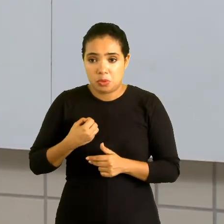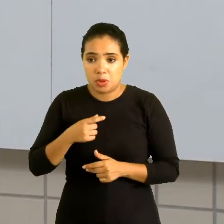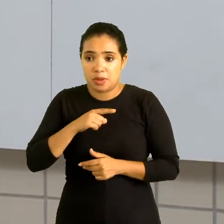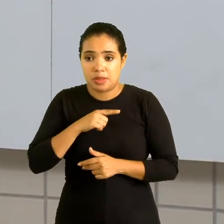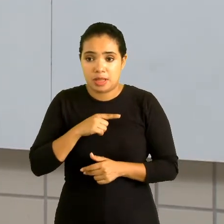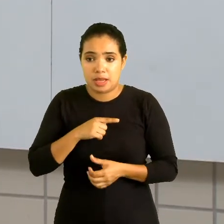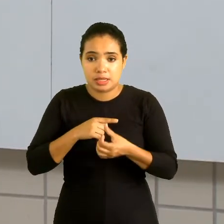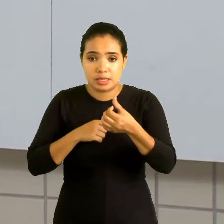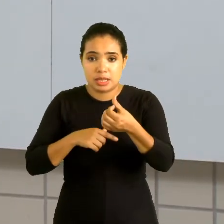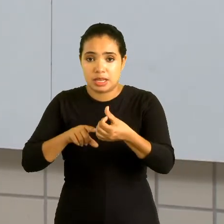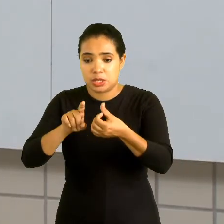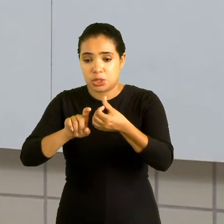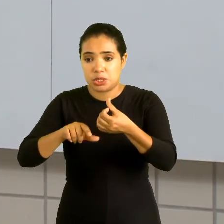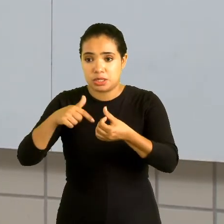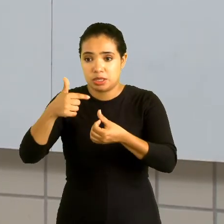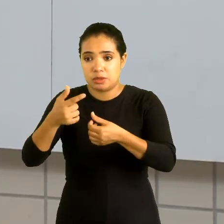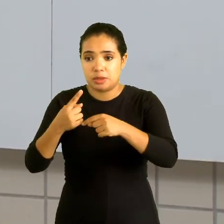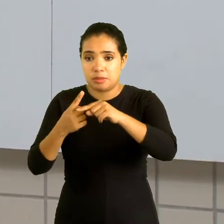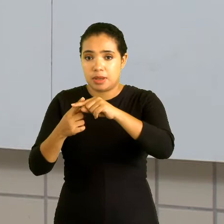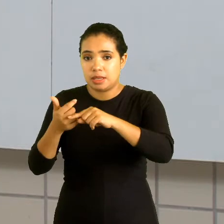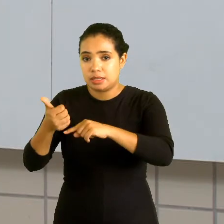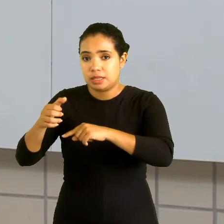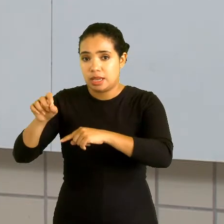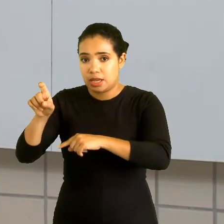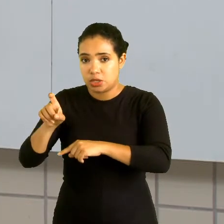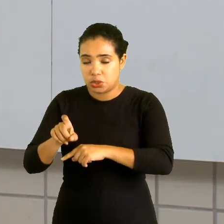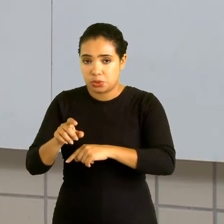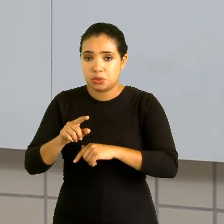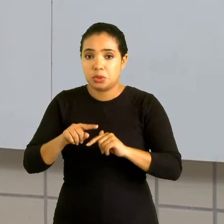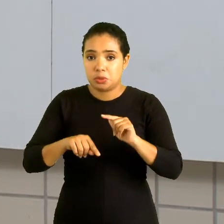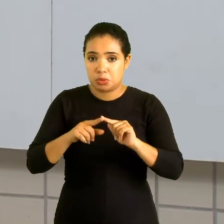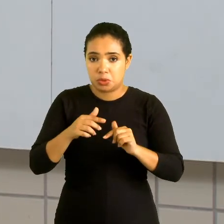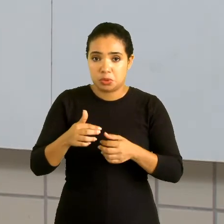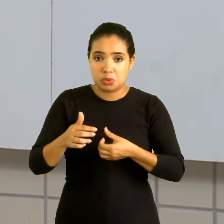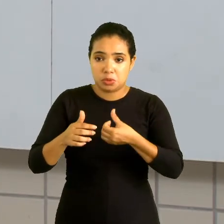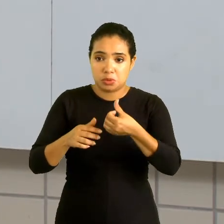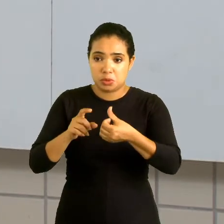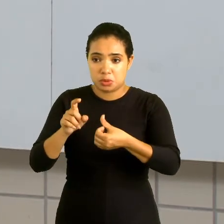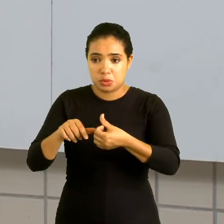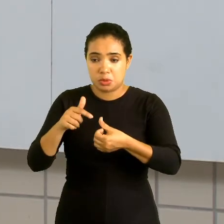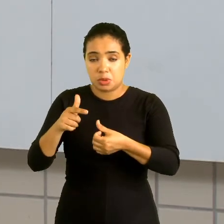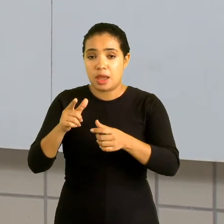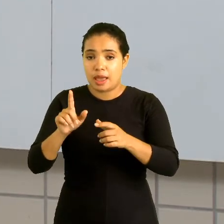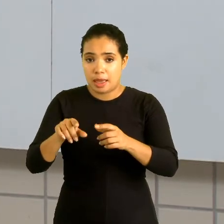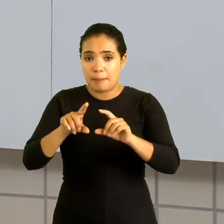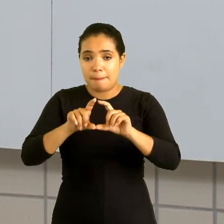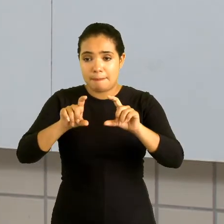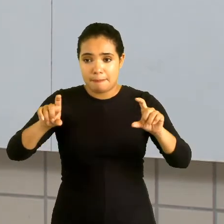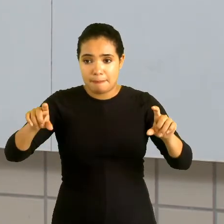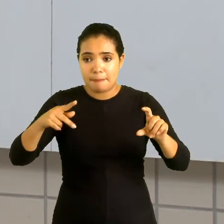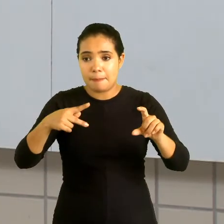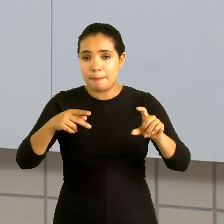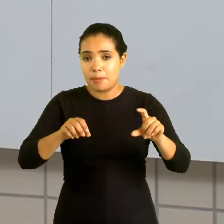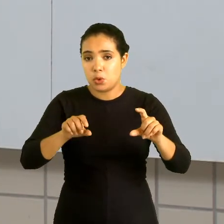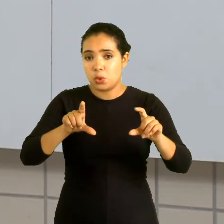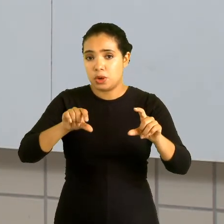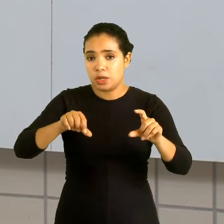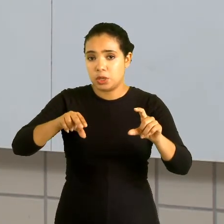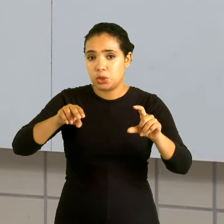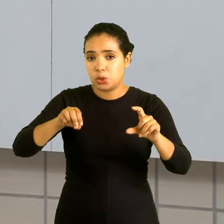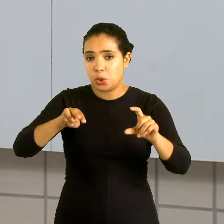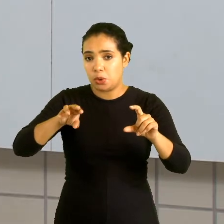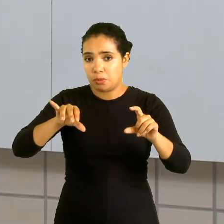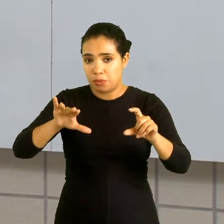6x ao quadrado mais 10x. O produto entre esses dois polinômios. O eu faço, então,